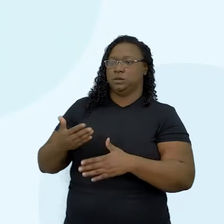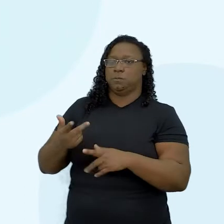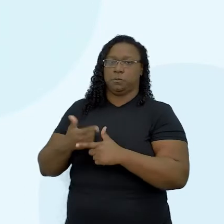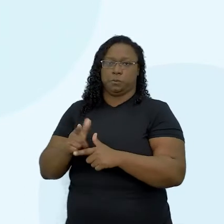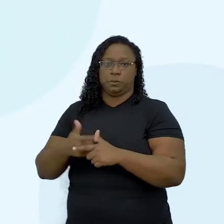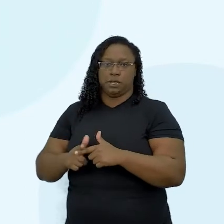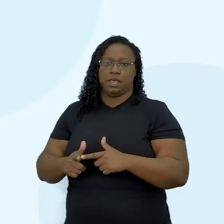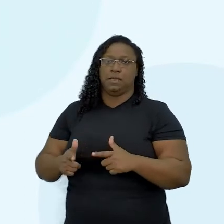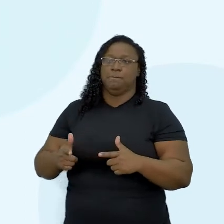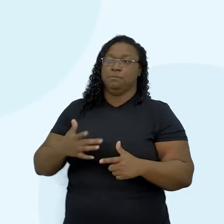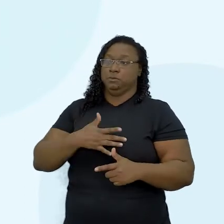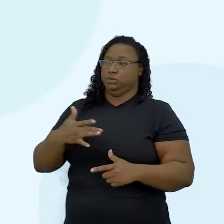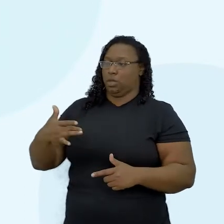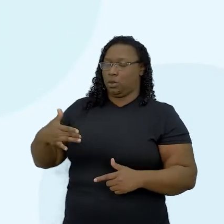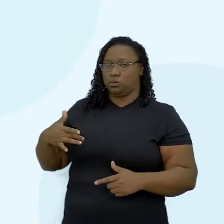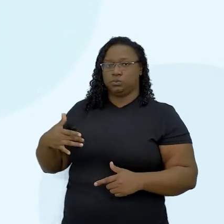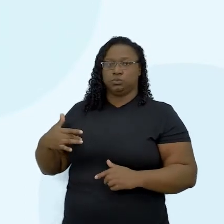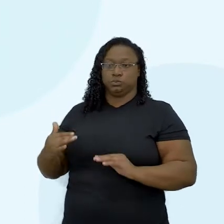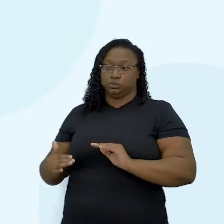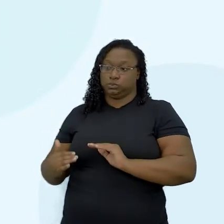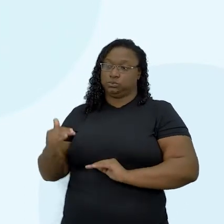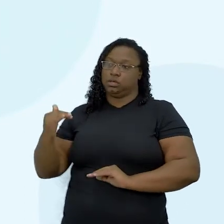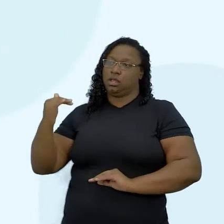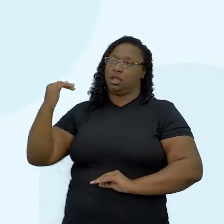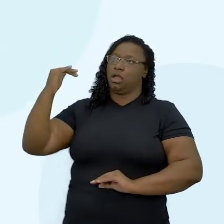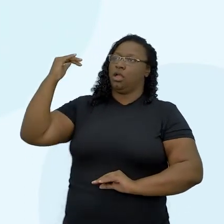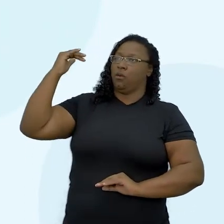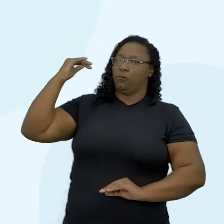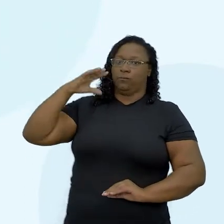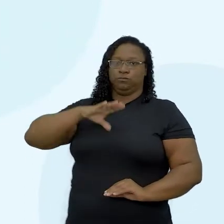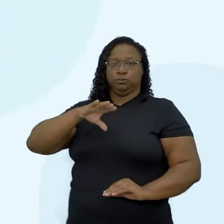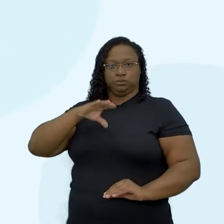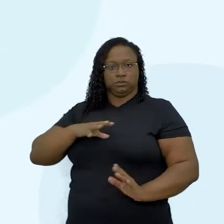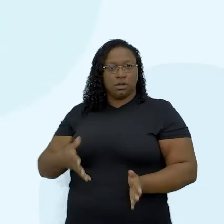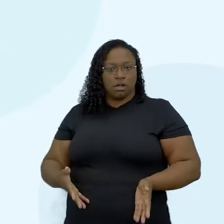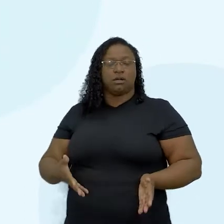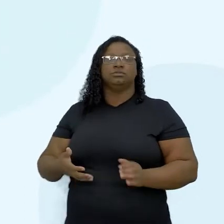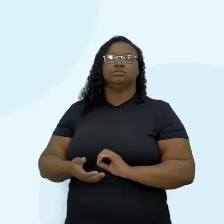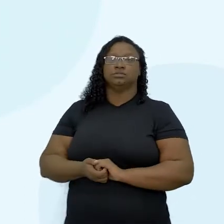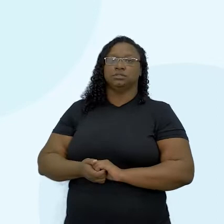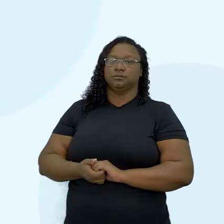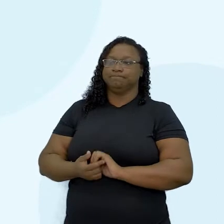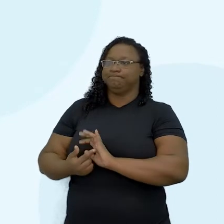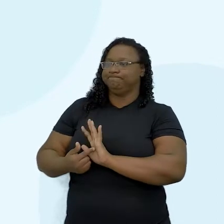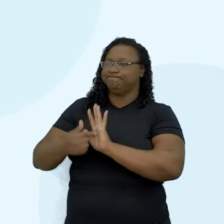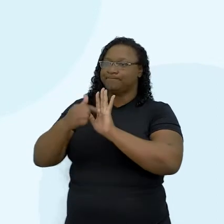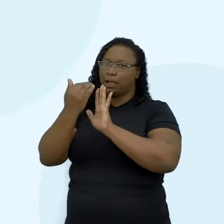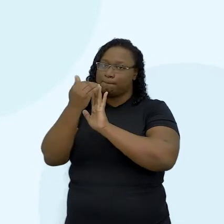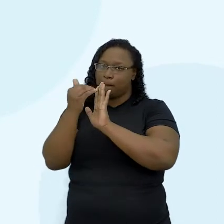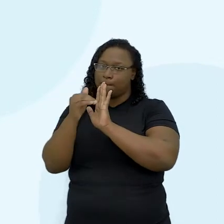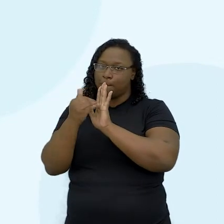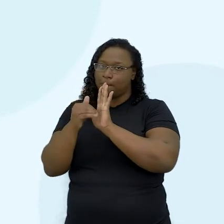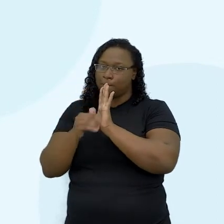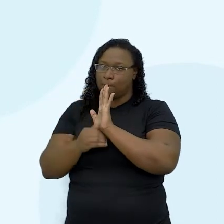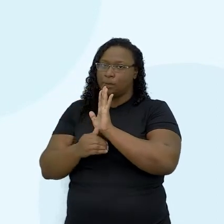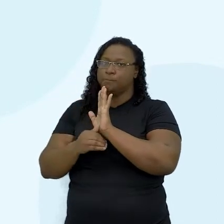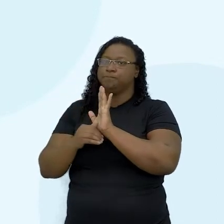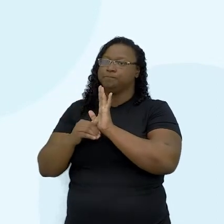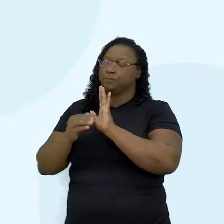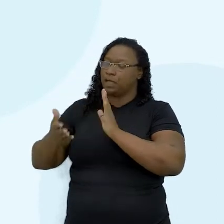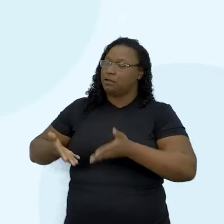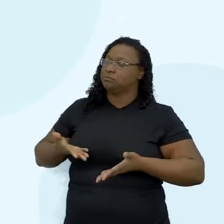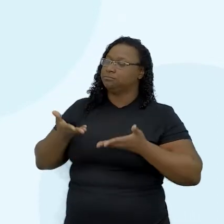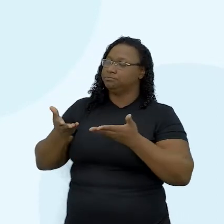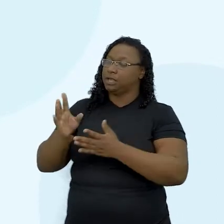seguridade social, crescimento urbano, tudo isso são dados, são políticas, são práticas que dizem respeito ao